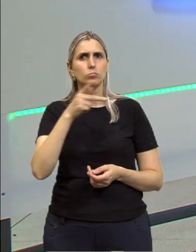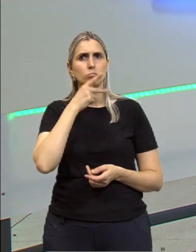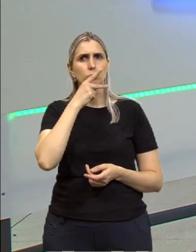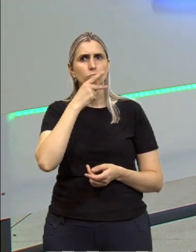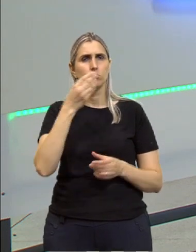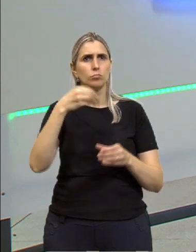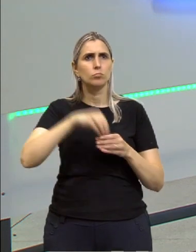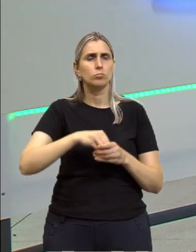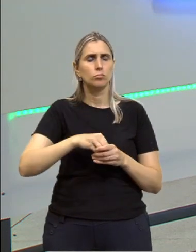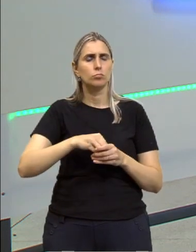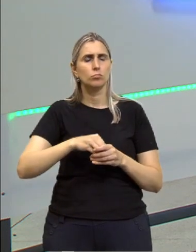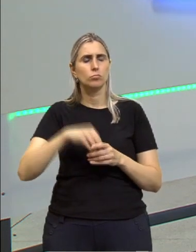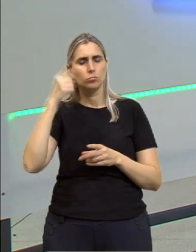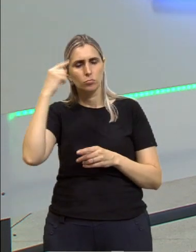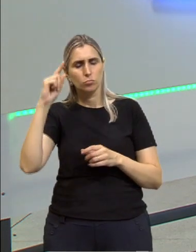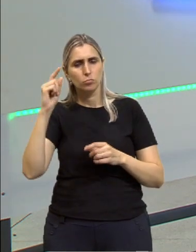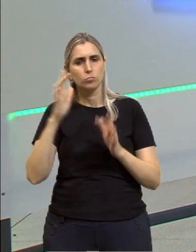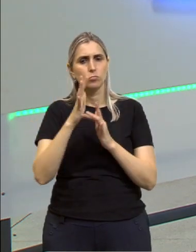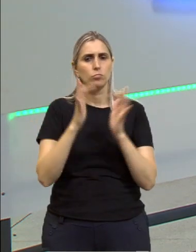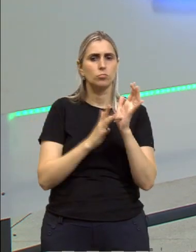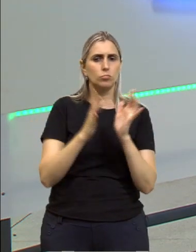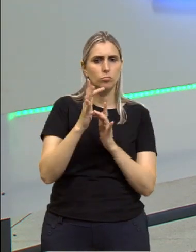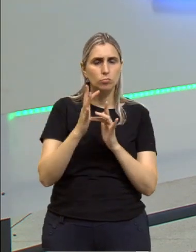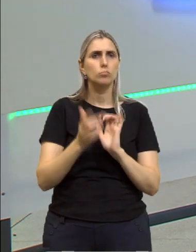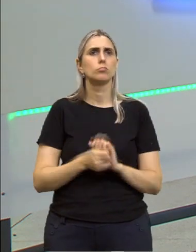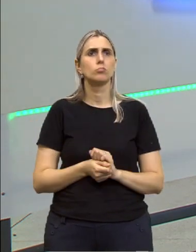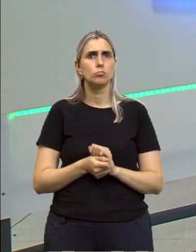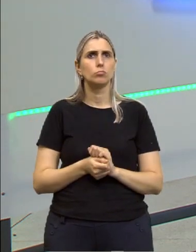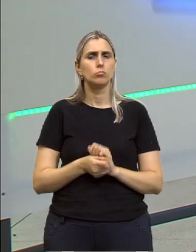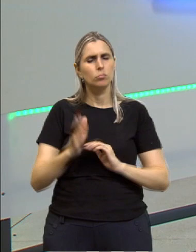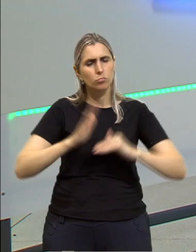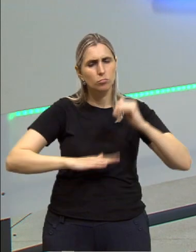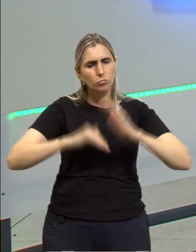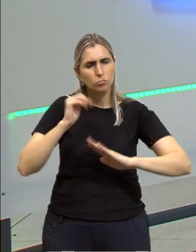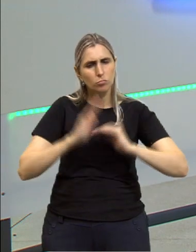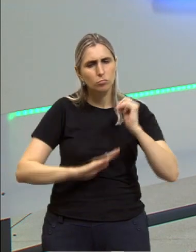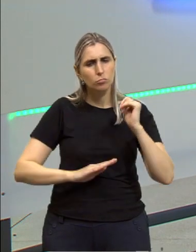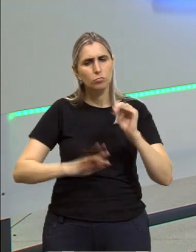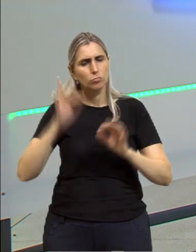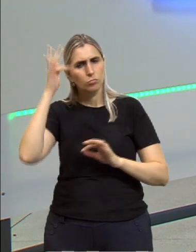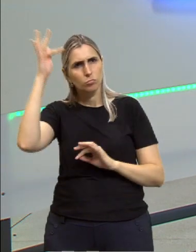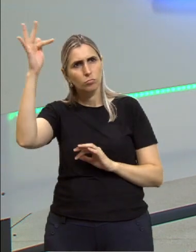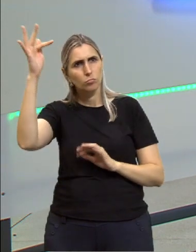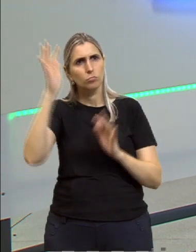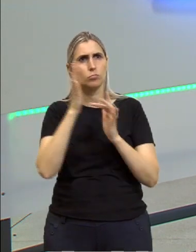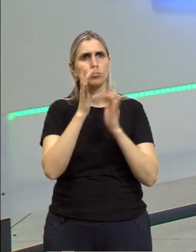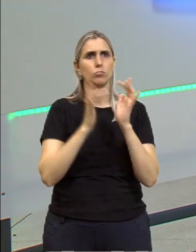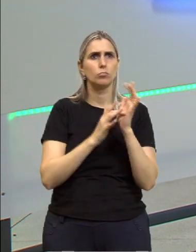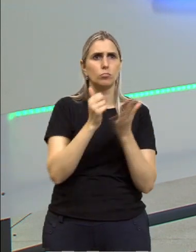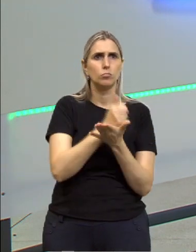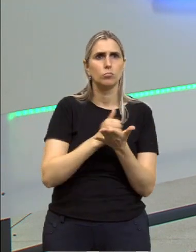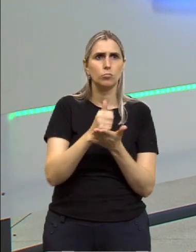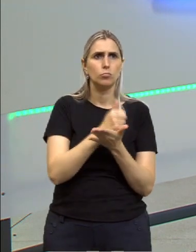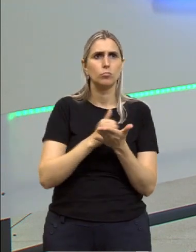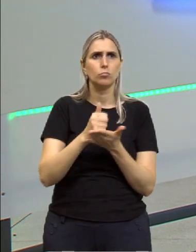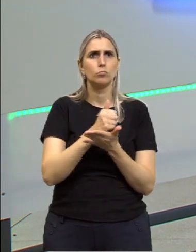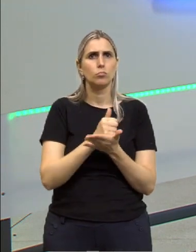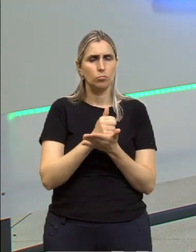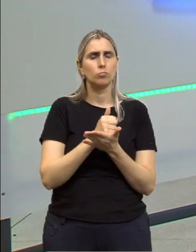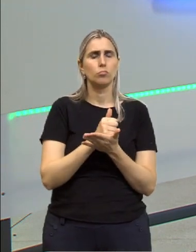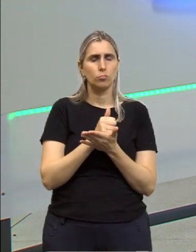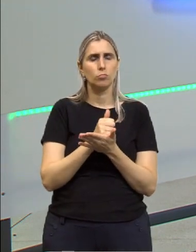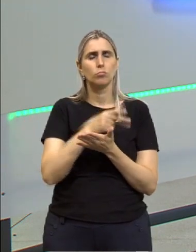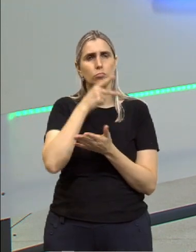dentro da ideia do cristianismo. Aliás, ele vai construir uma filosofia cristã com base no